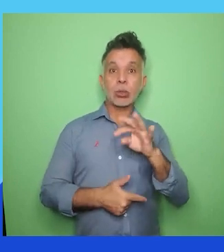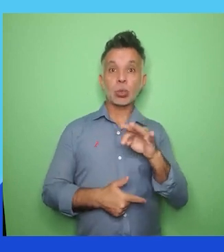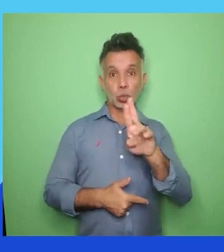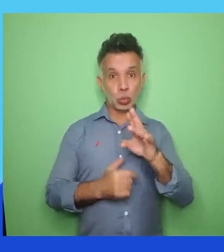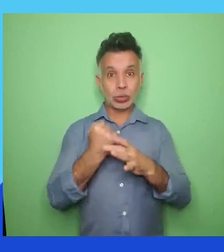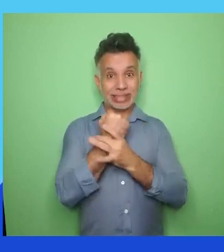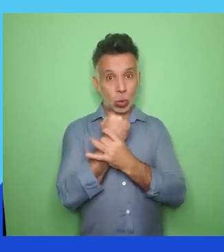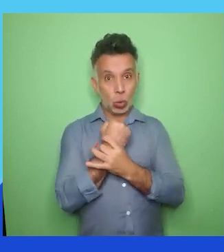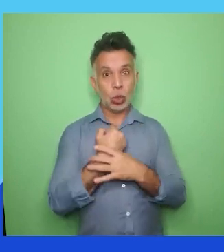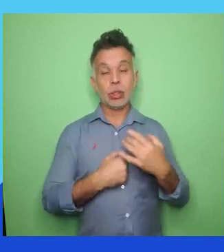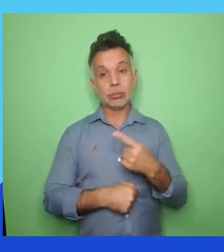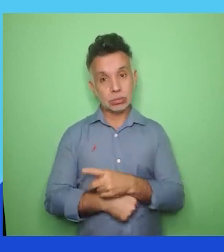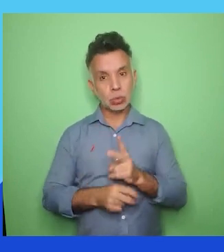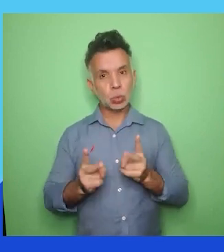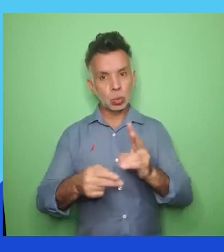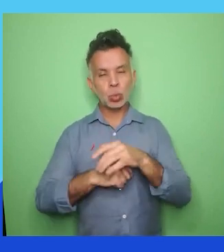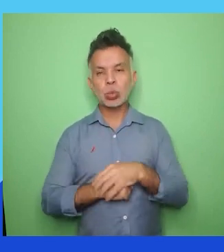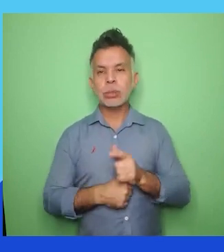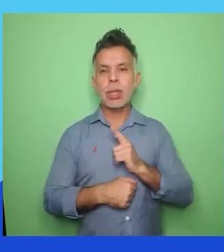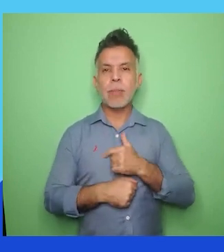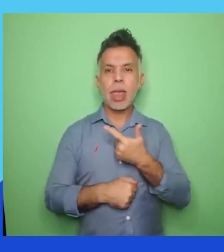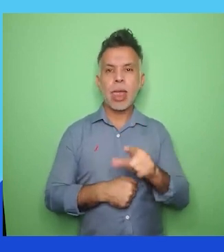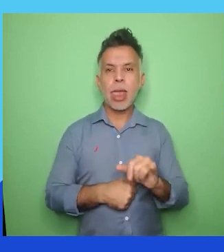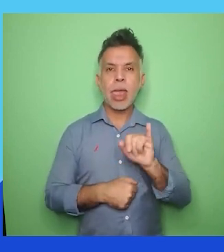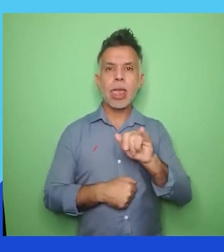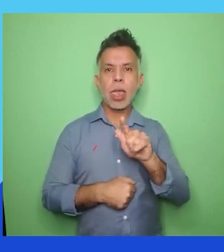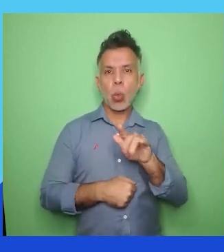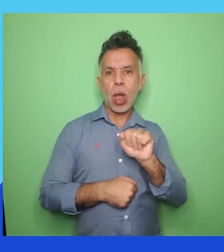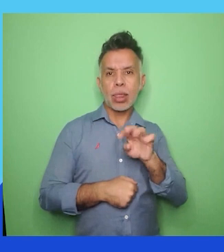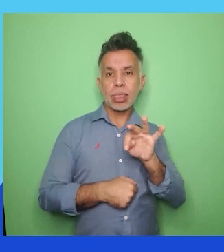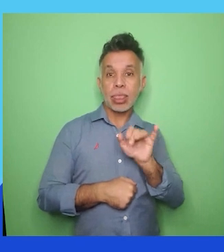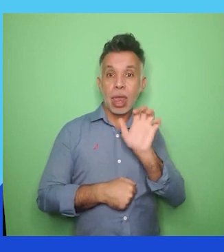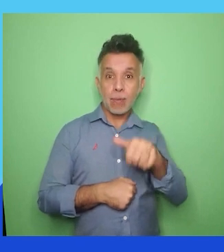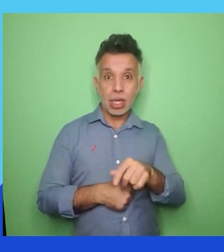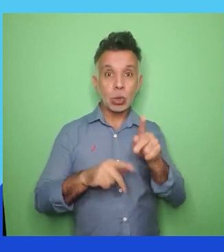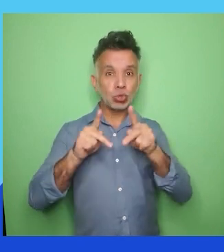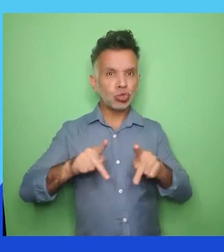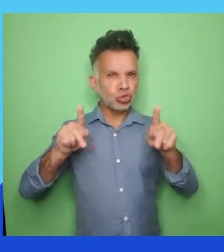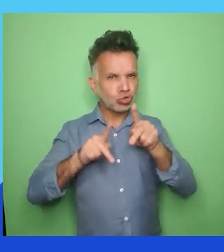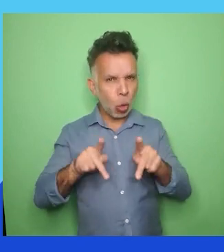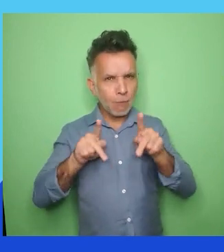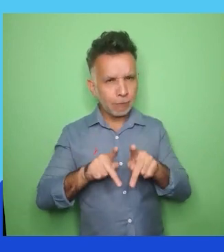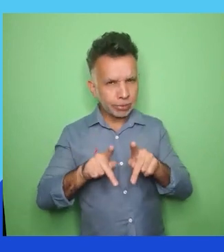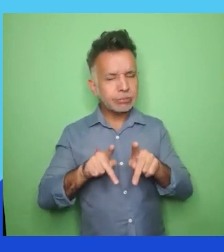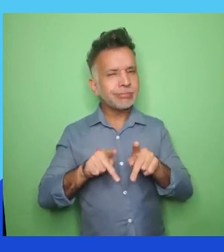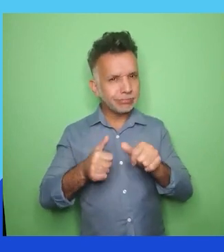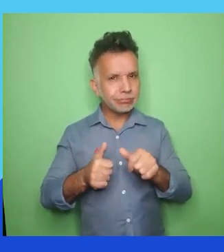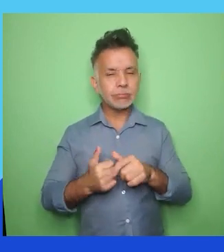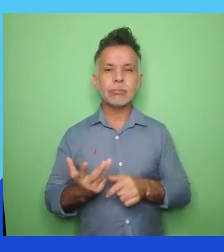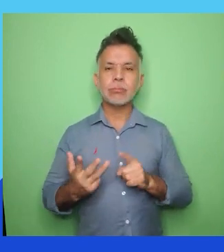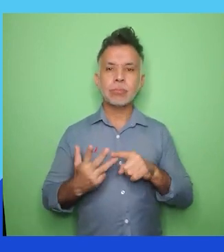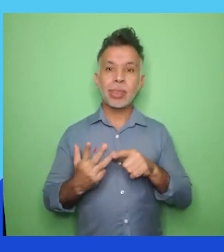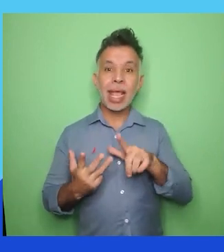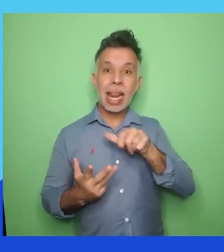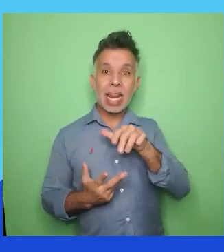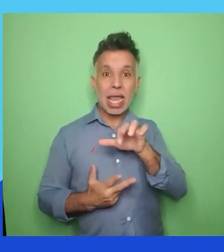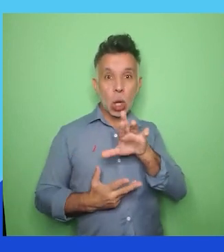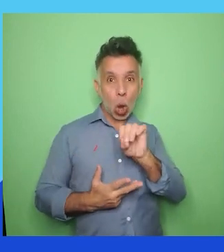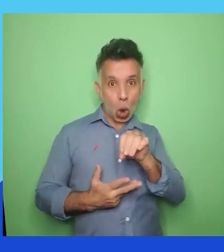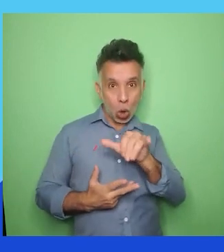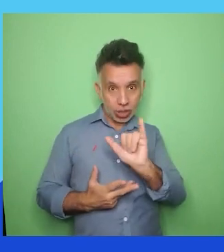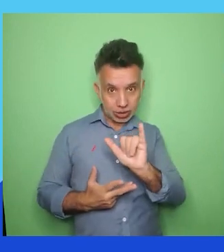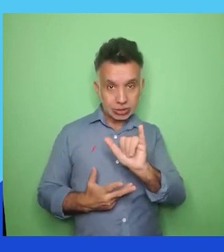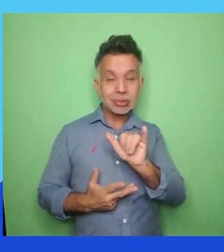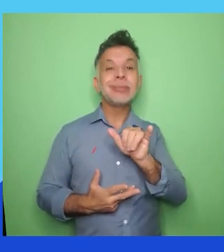Empresa de Shopping Centers. Leroy Merlin. Meus parabéns aí. E agora a Losango.